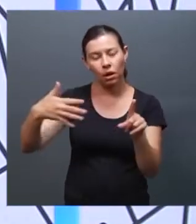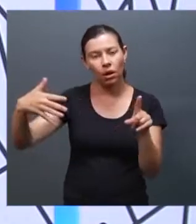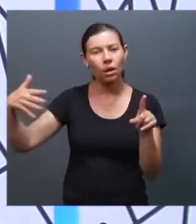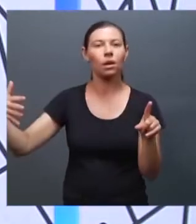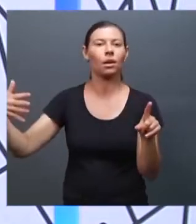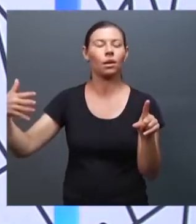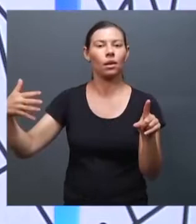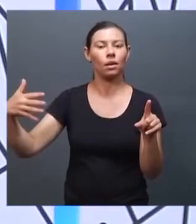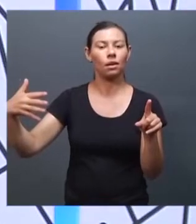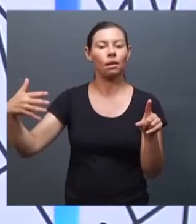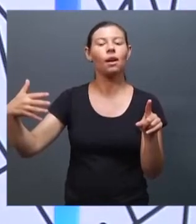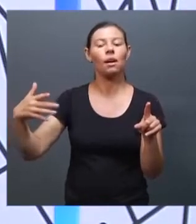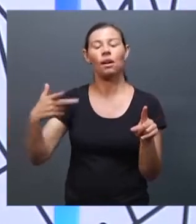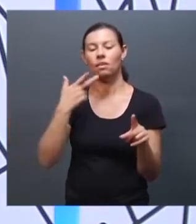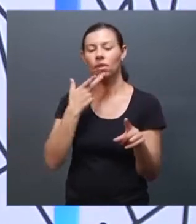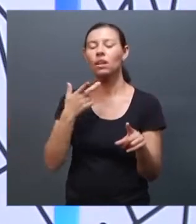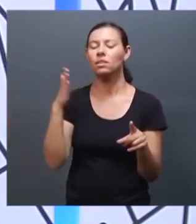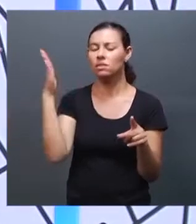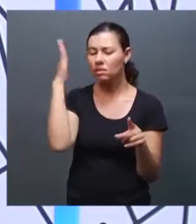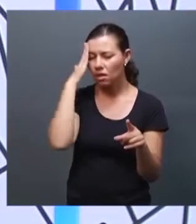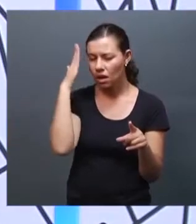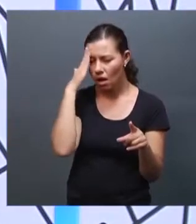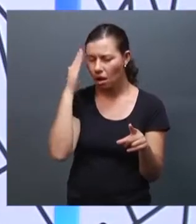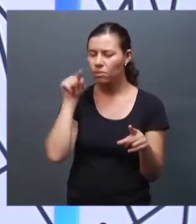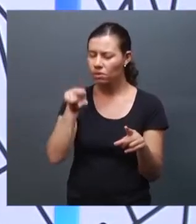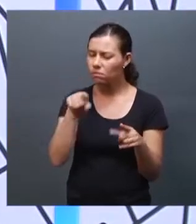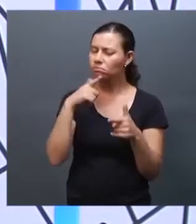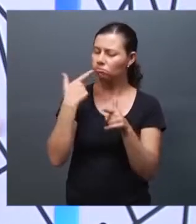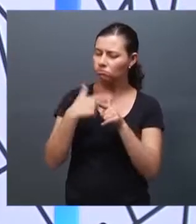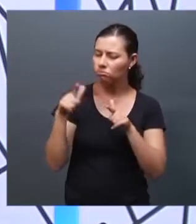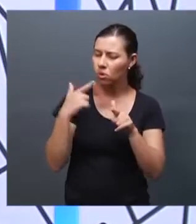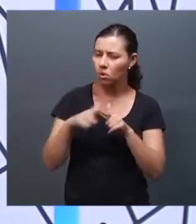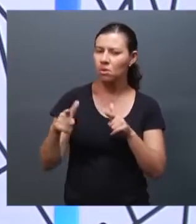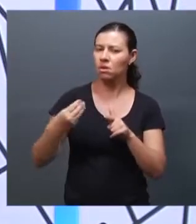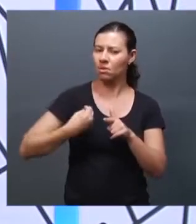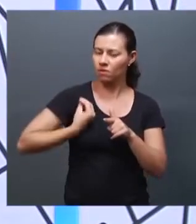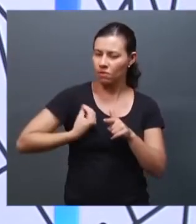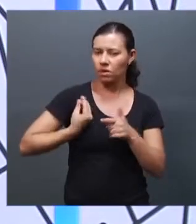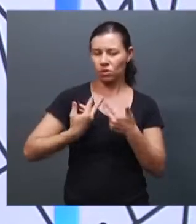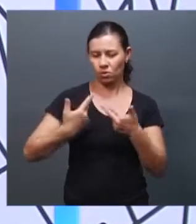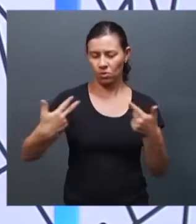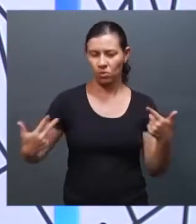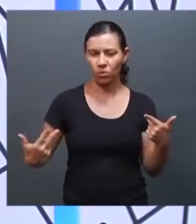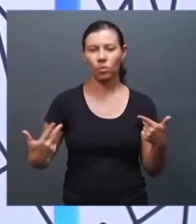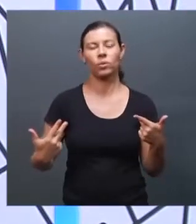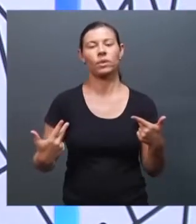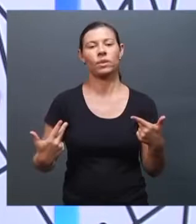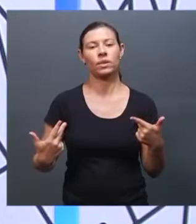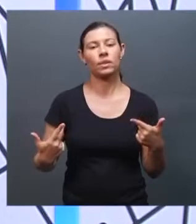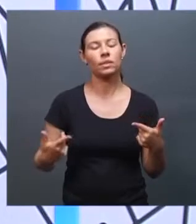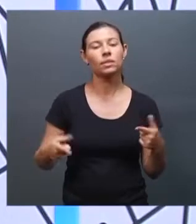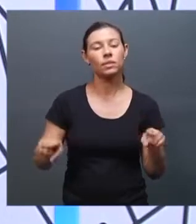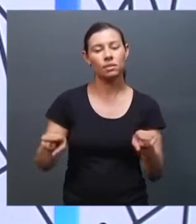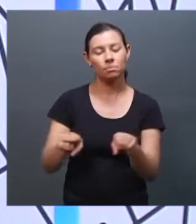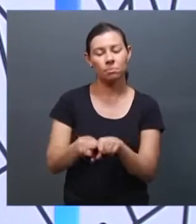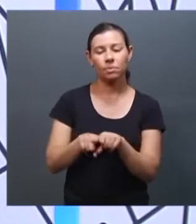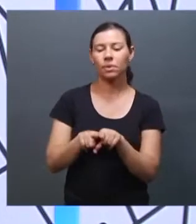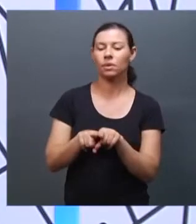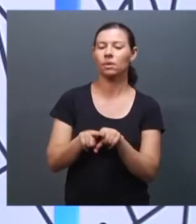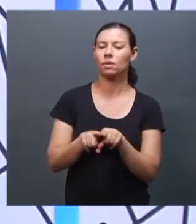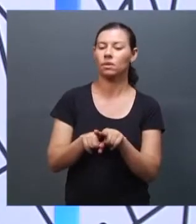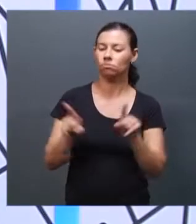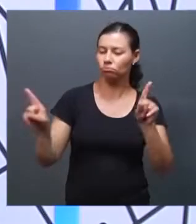reconhece, a sua vida, as suas relações, os seus afetos são tão